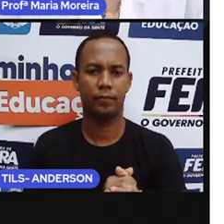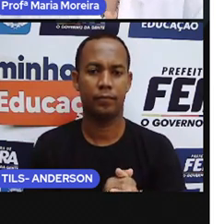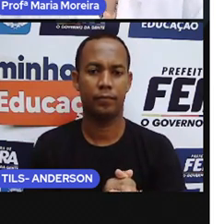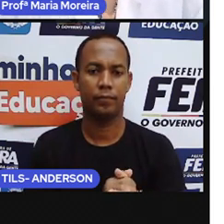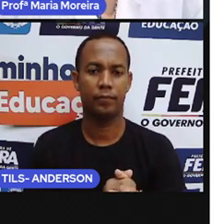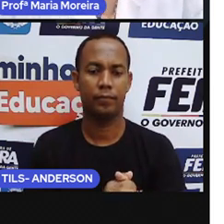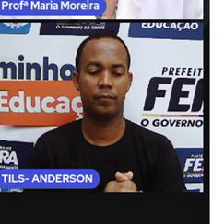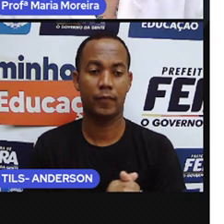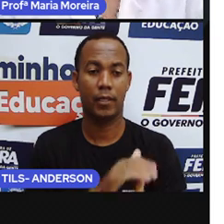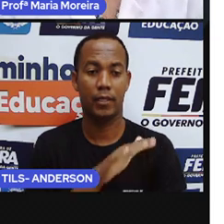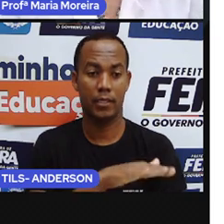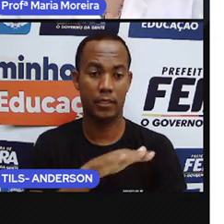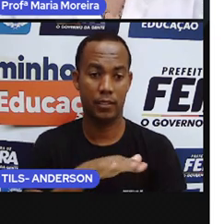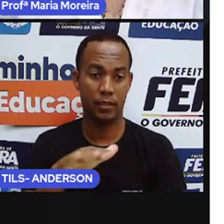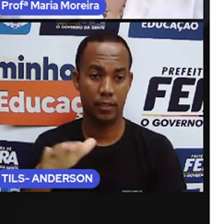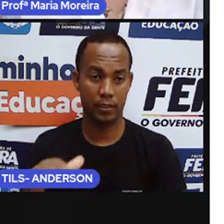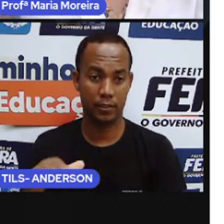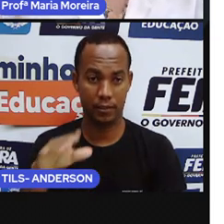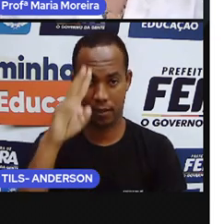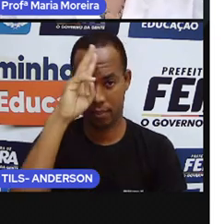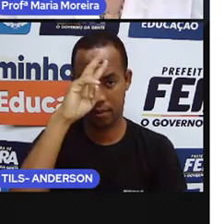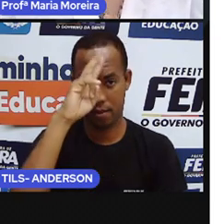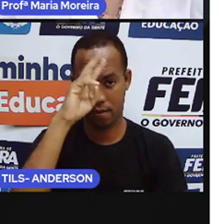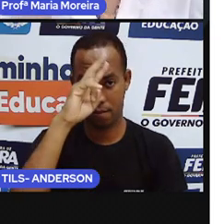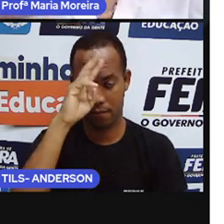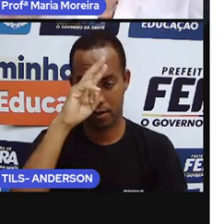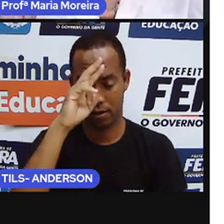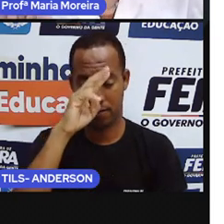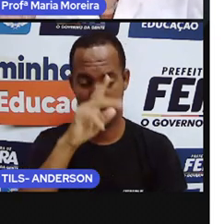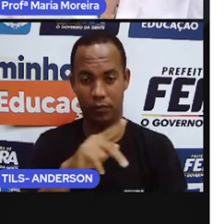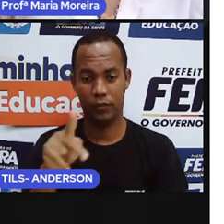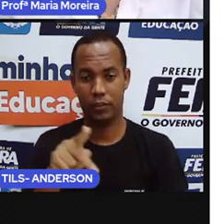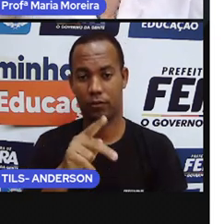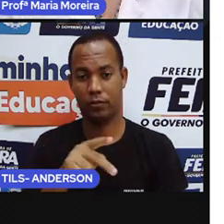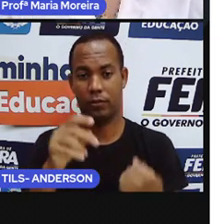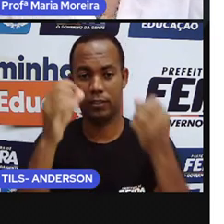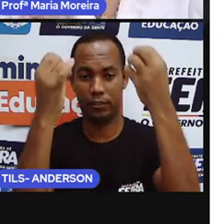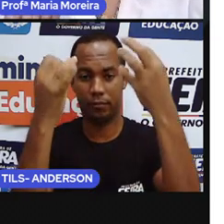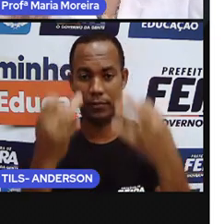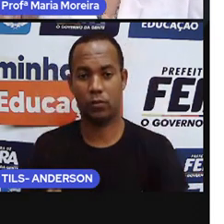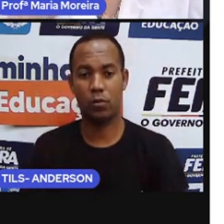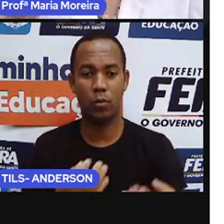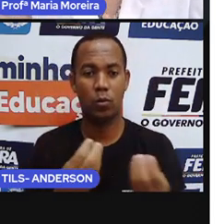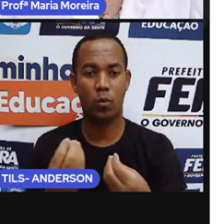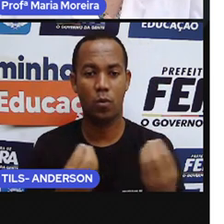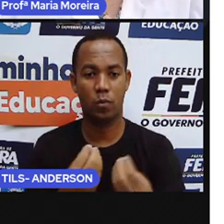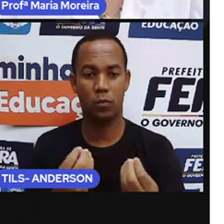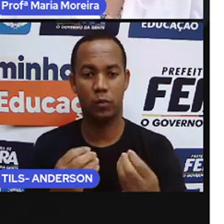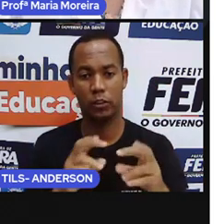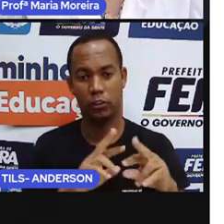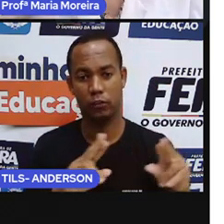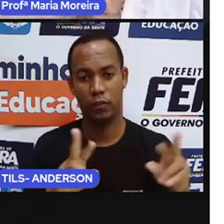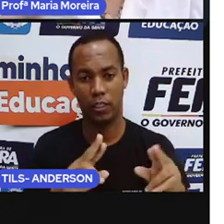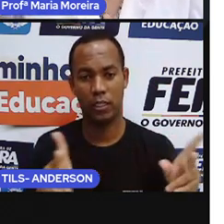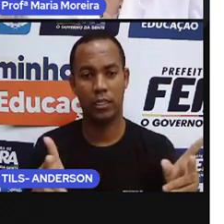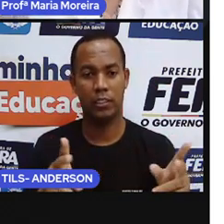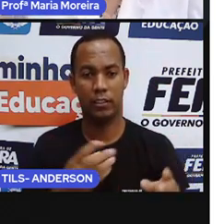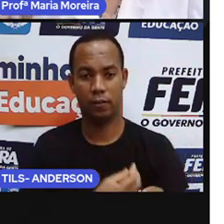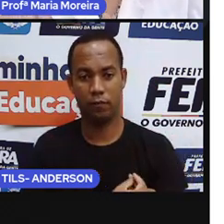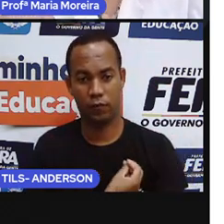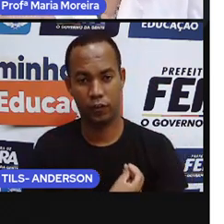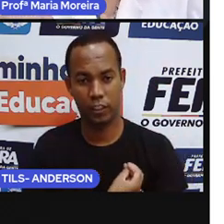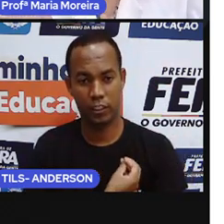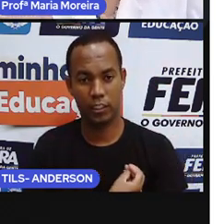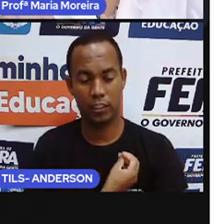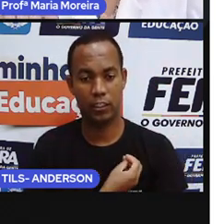Bom, as crianças... Eu lembro que a Pró-Marinha falou dessa aula, e aí? Será que existe uma diferença entre a vida que vocês